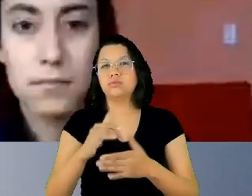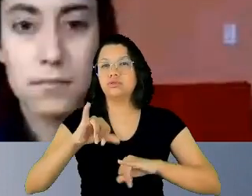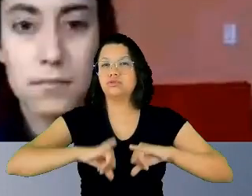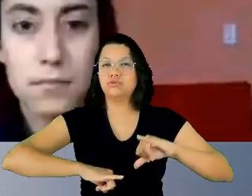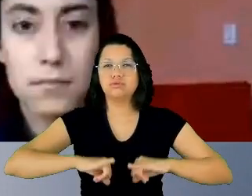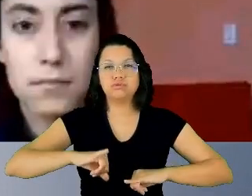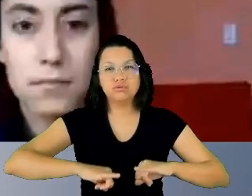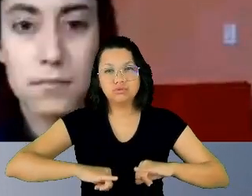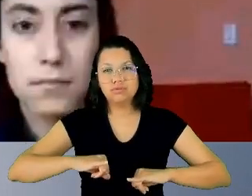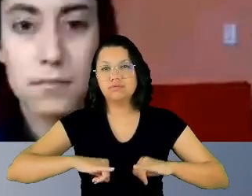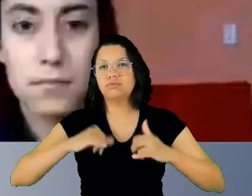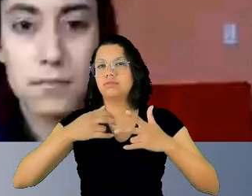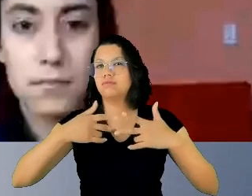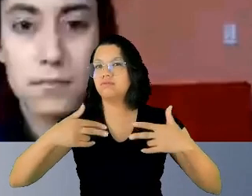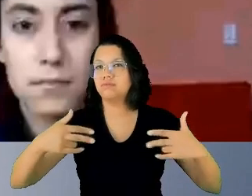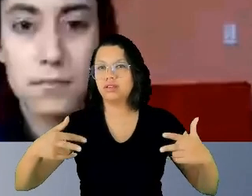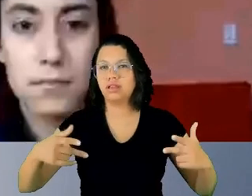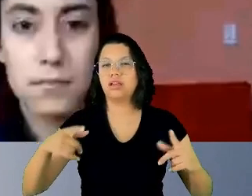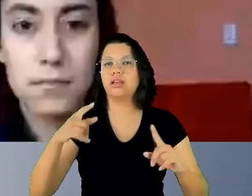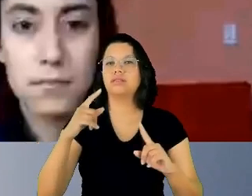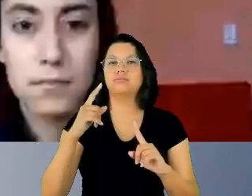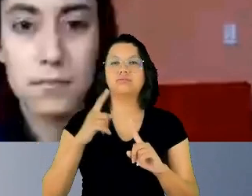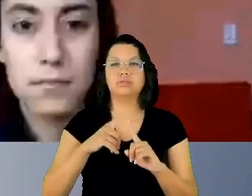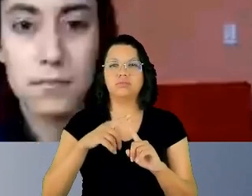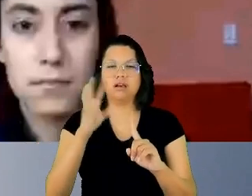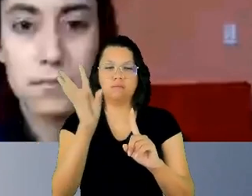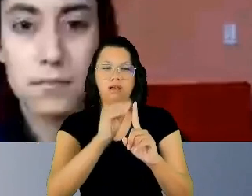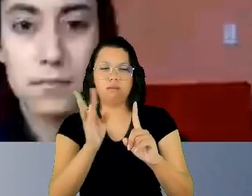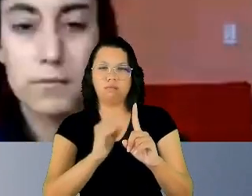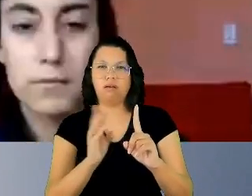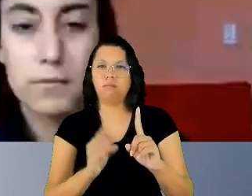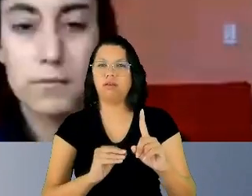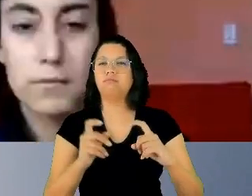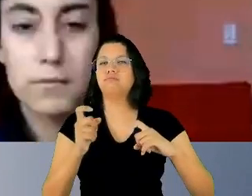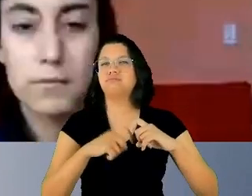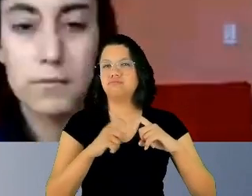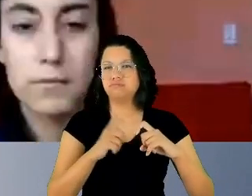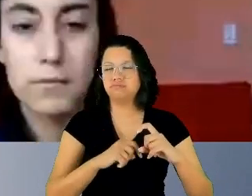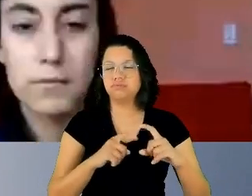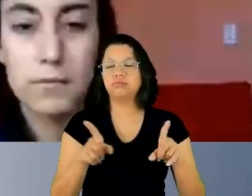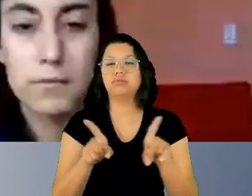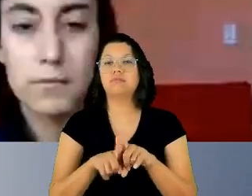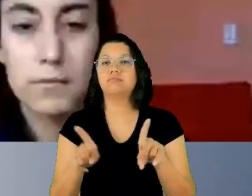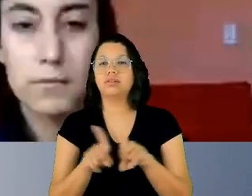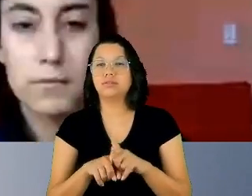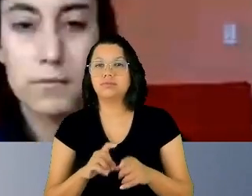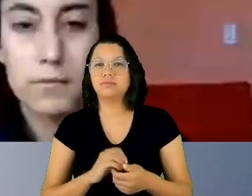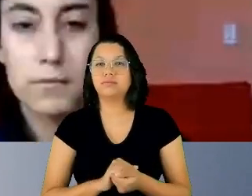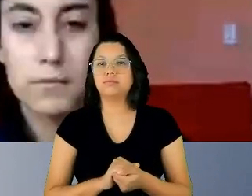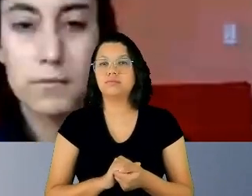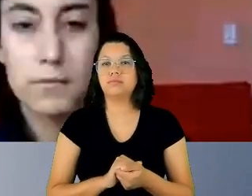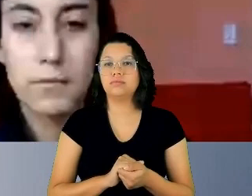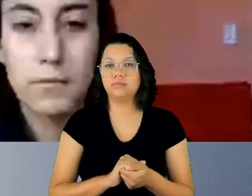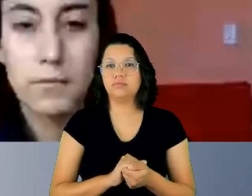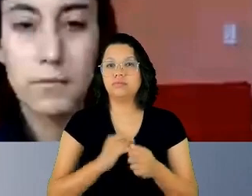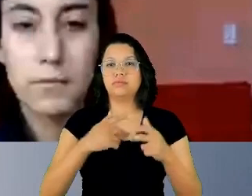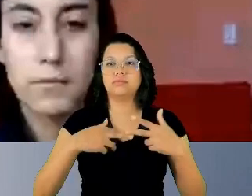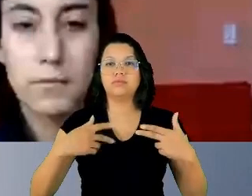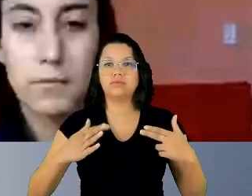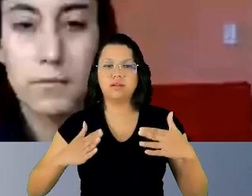uma série de importunações e também uma série de